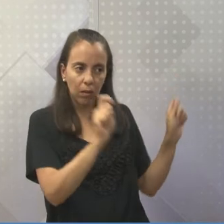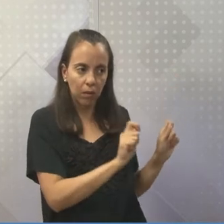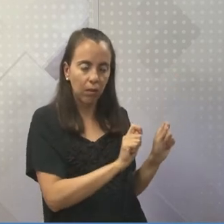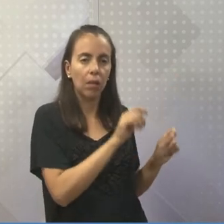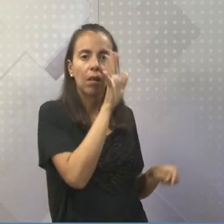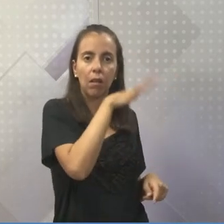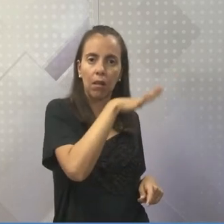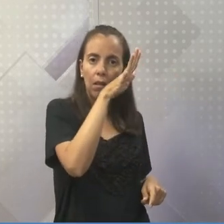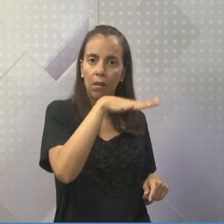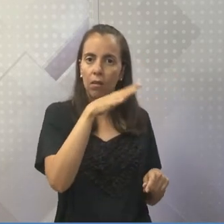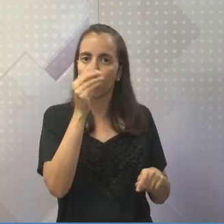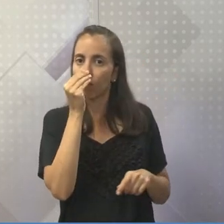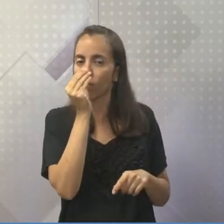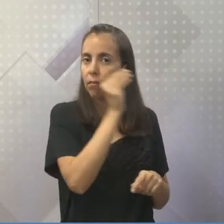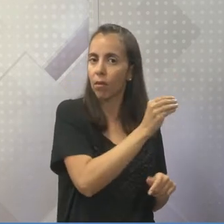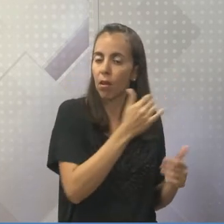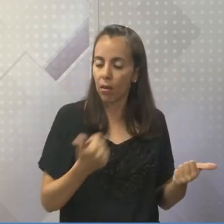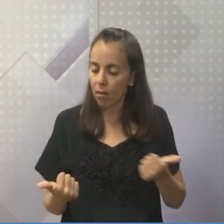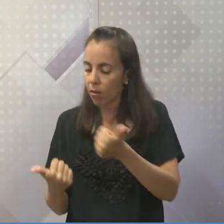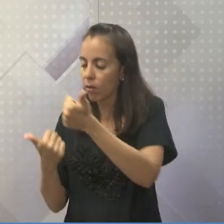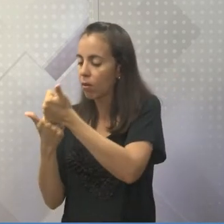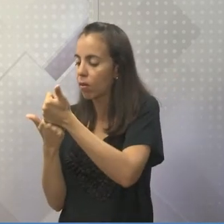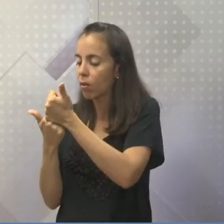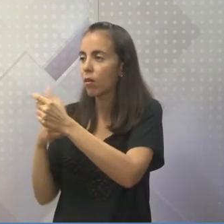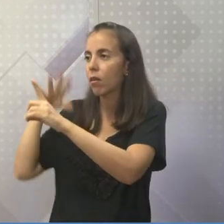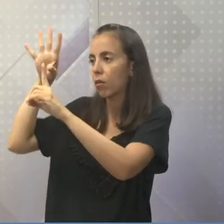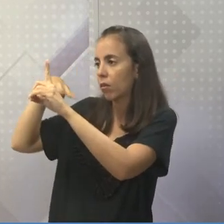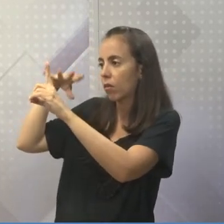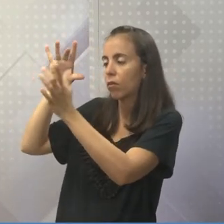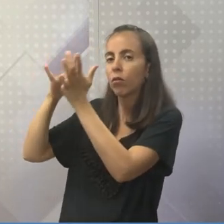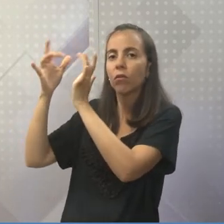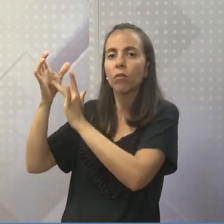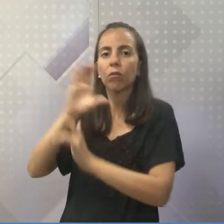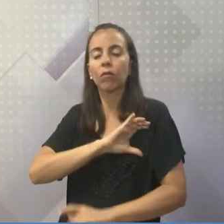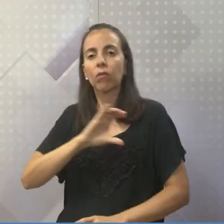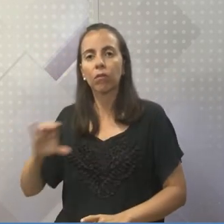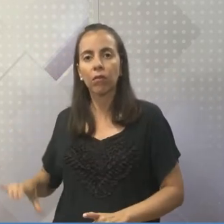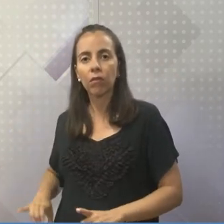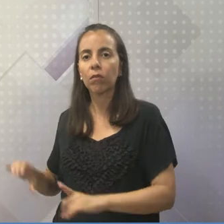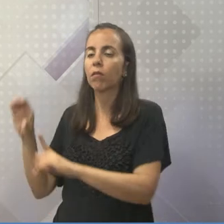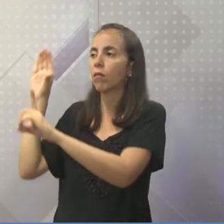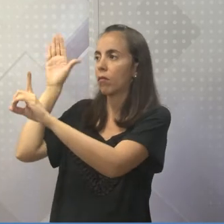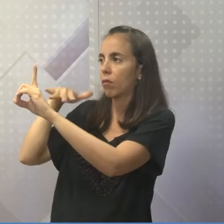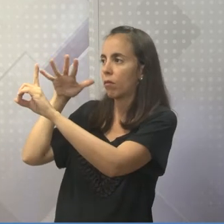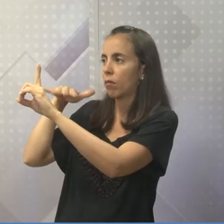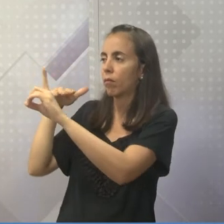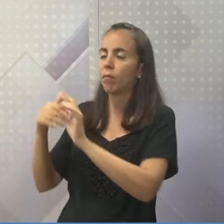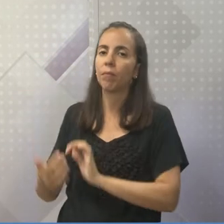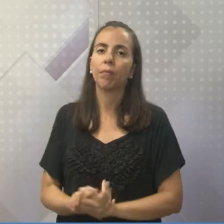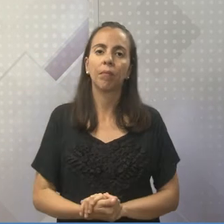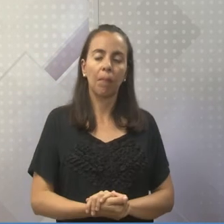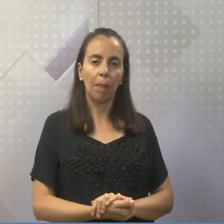E para agora, a adoração para Deus, para Cristo. Então, vamos lá. E assim,